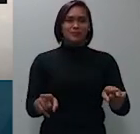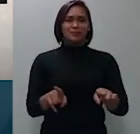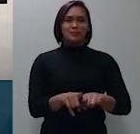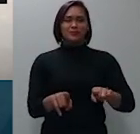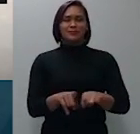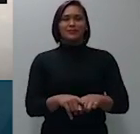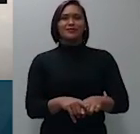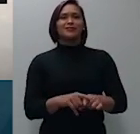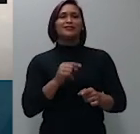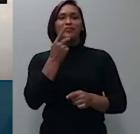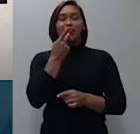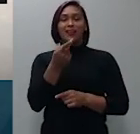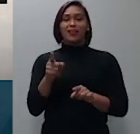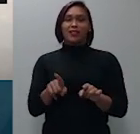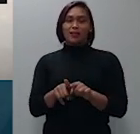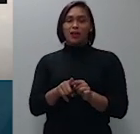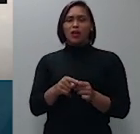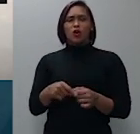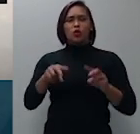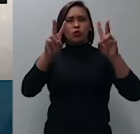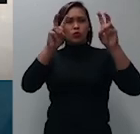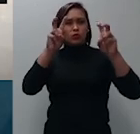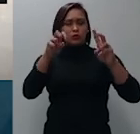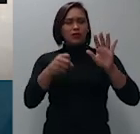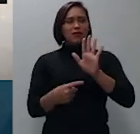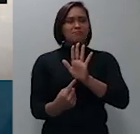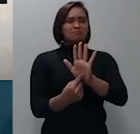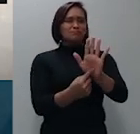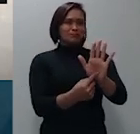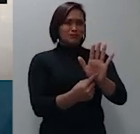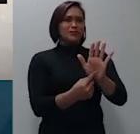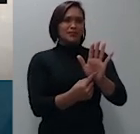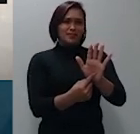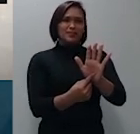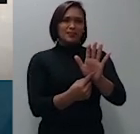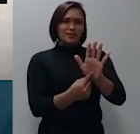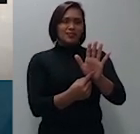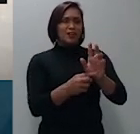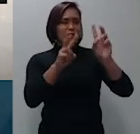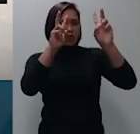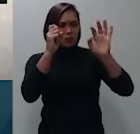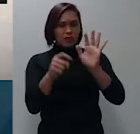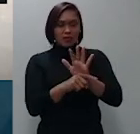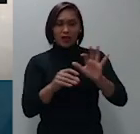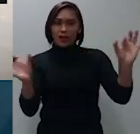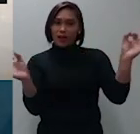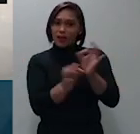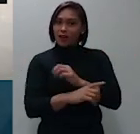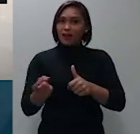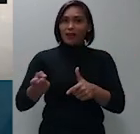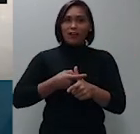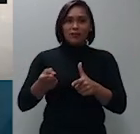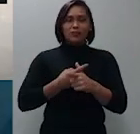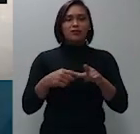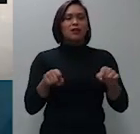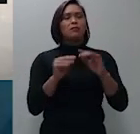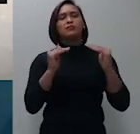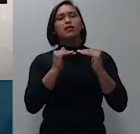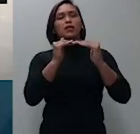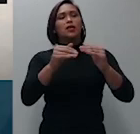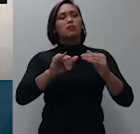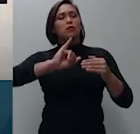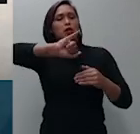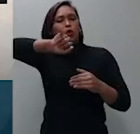cujo título estampado estampa dívida líquida e certa, estabelecer que os juros moratórios não